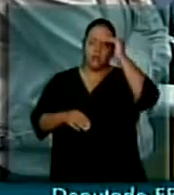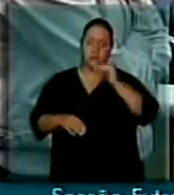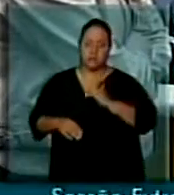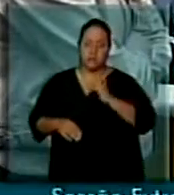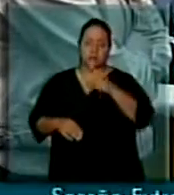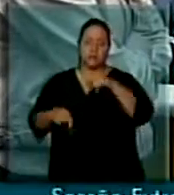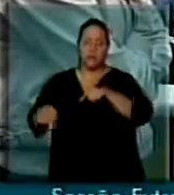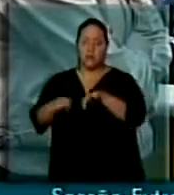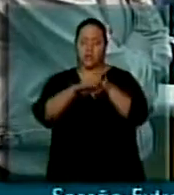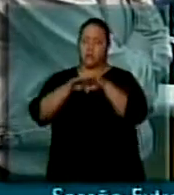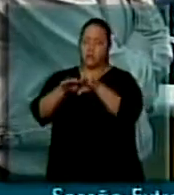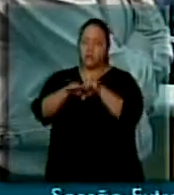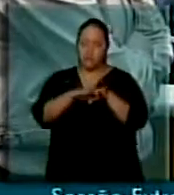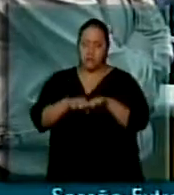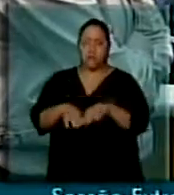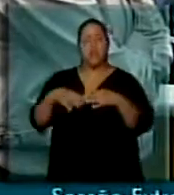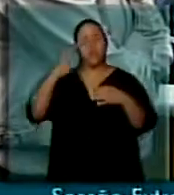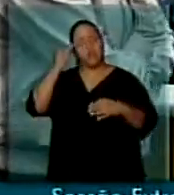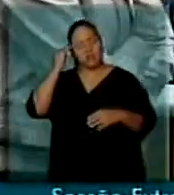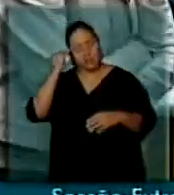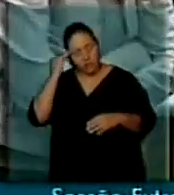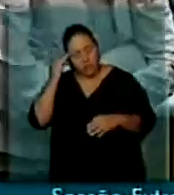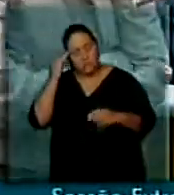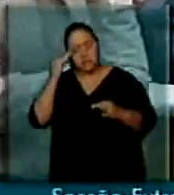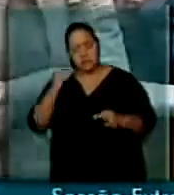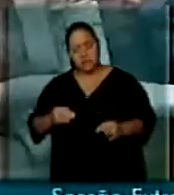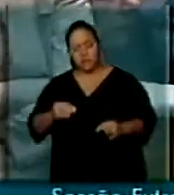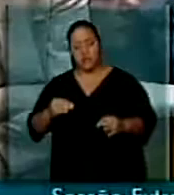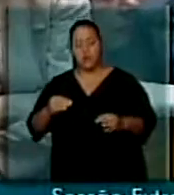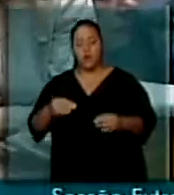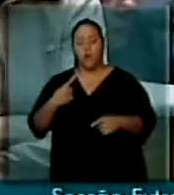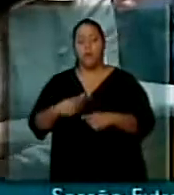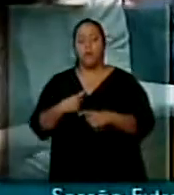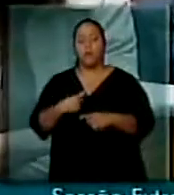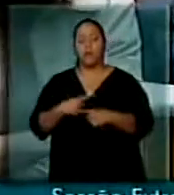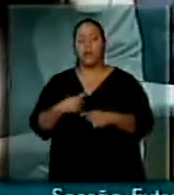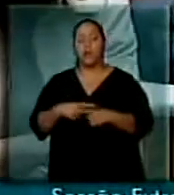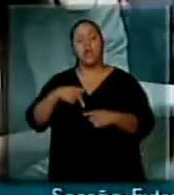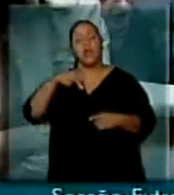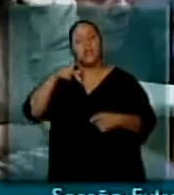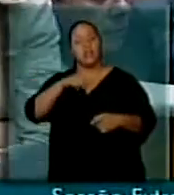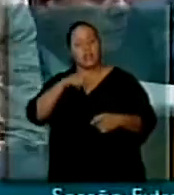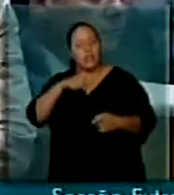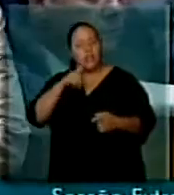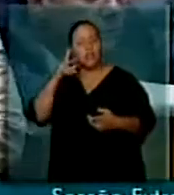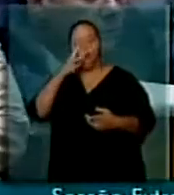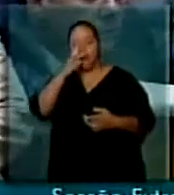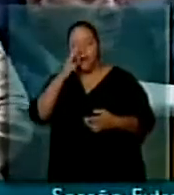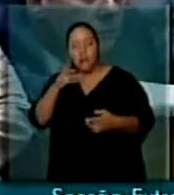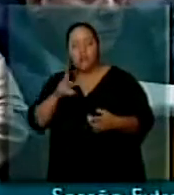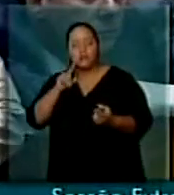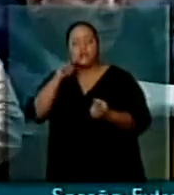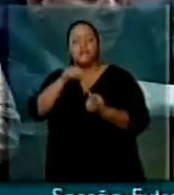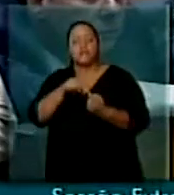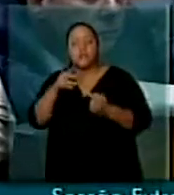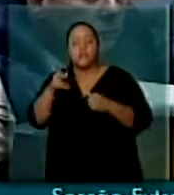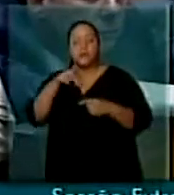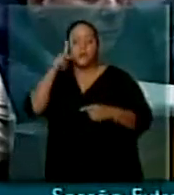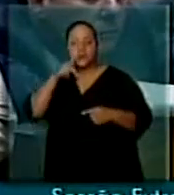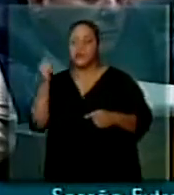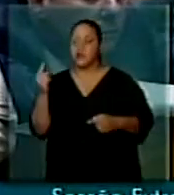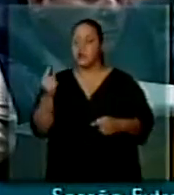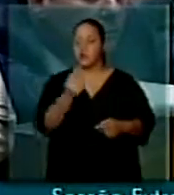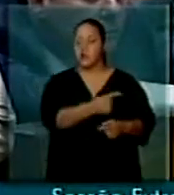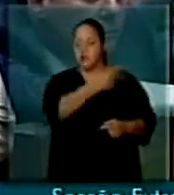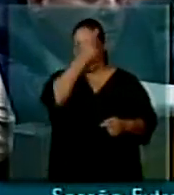um espaço democrático, compreendemos perfeitamente as motivações políticas e ideológicas que estão por trás de cada um